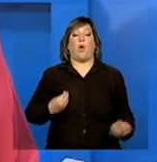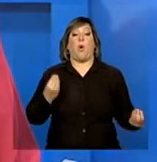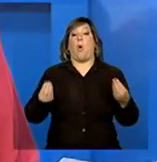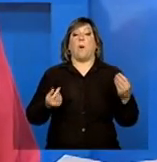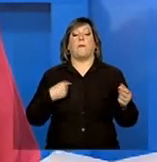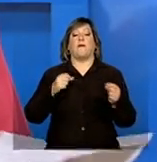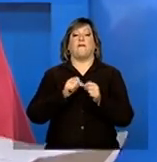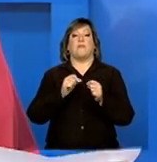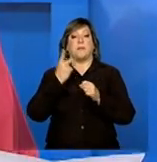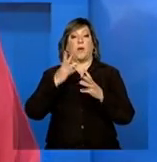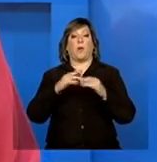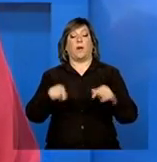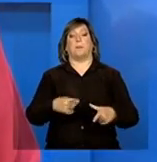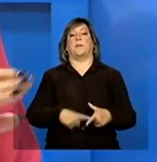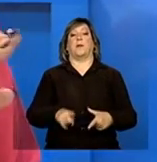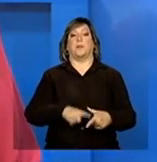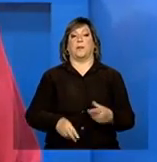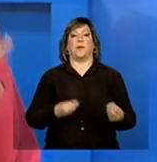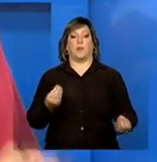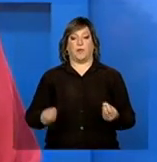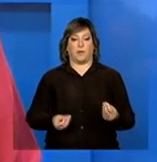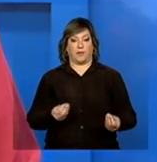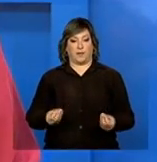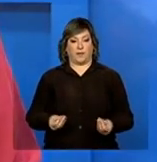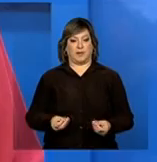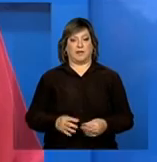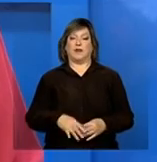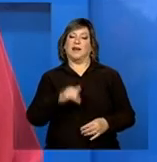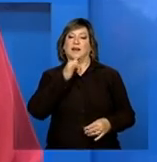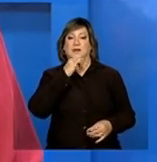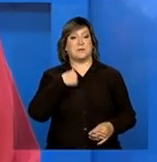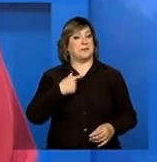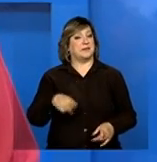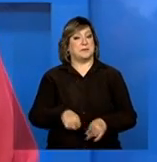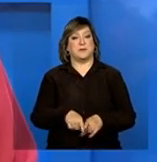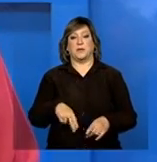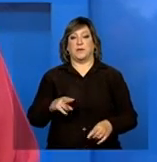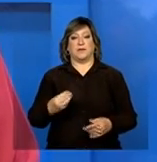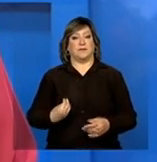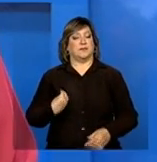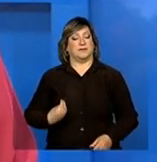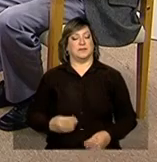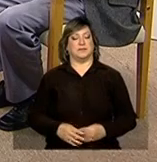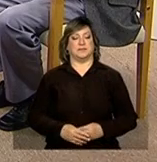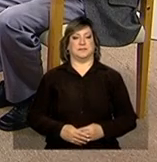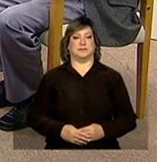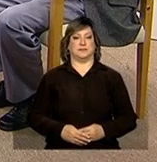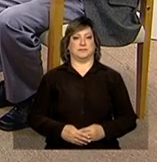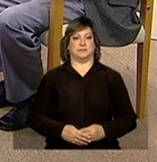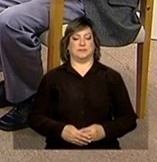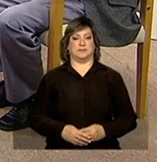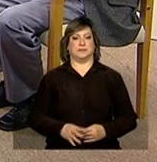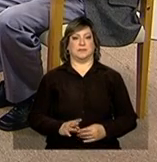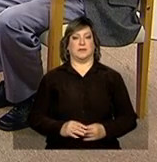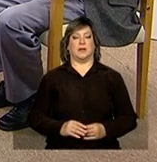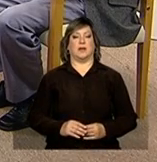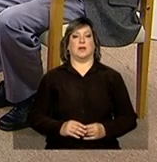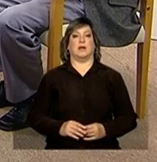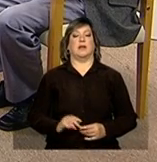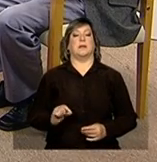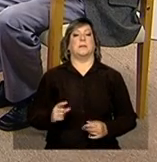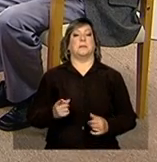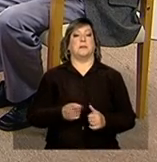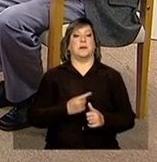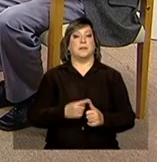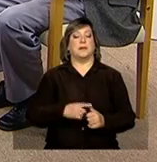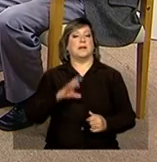eu faço para resolver o problema? Está engraçado, as minhas também nunca funcionam. A primeira dica é tentar o processo de esquecer